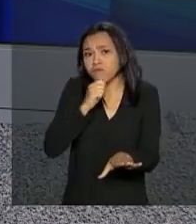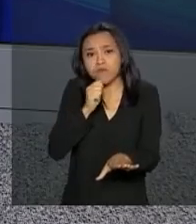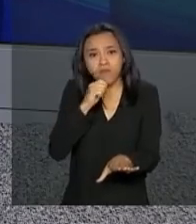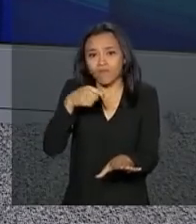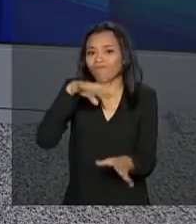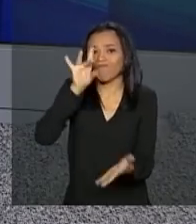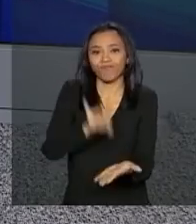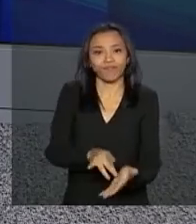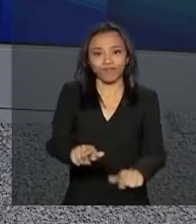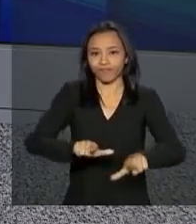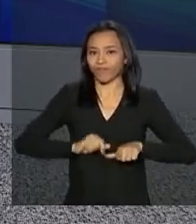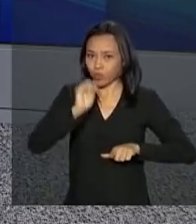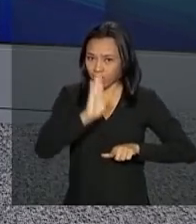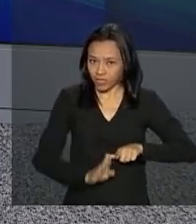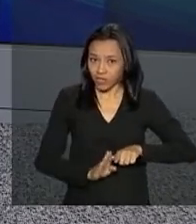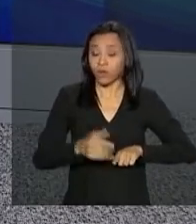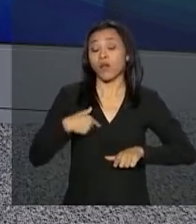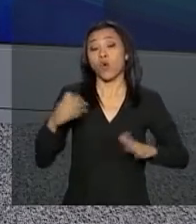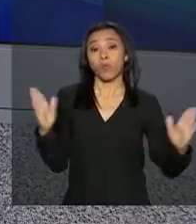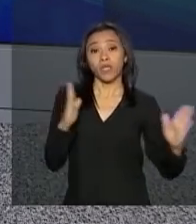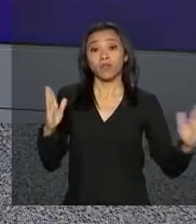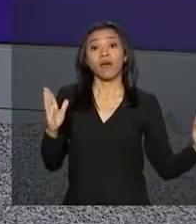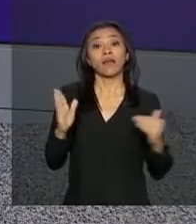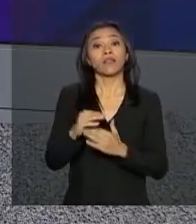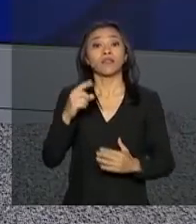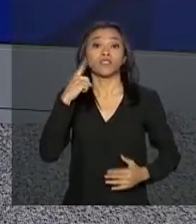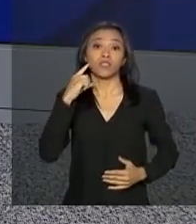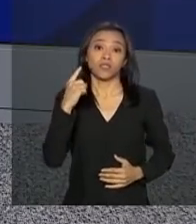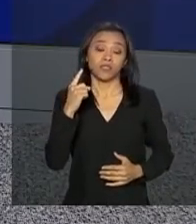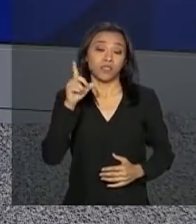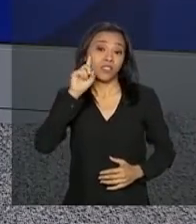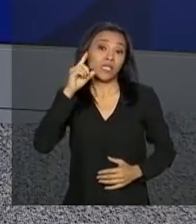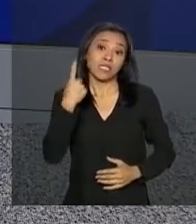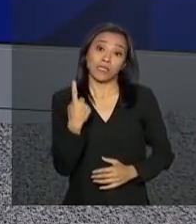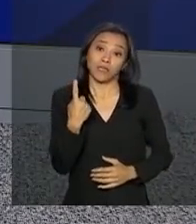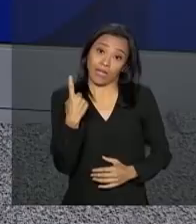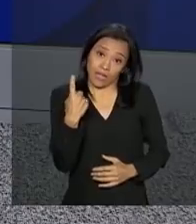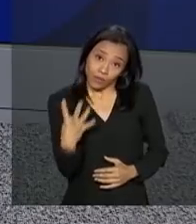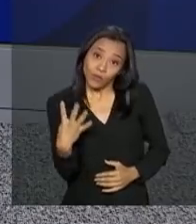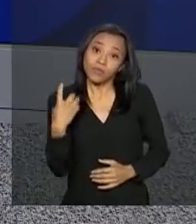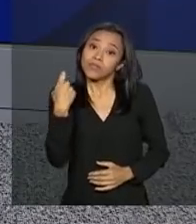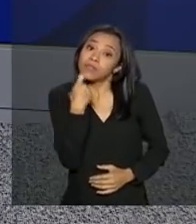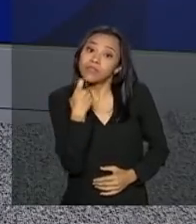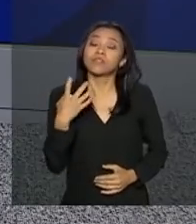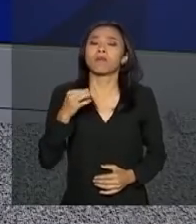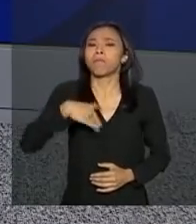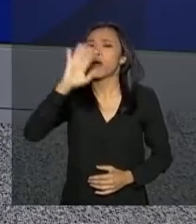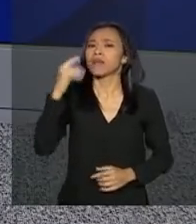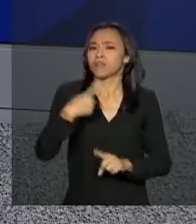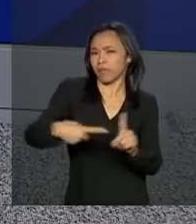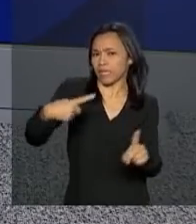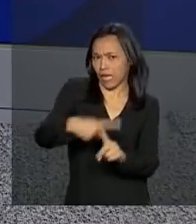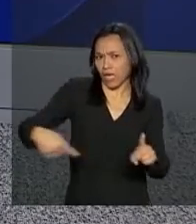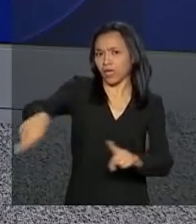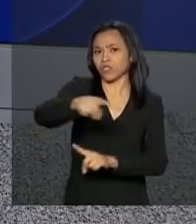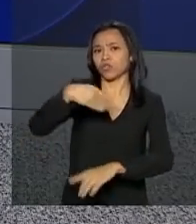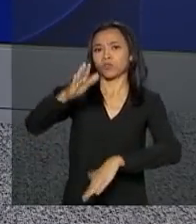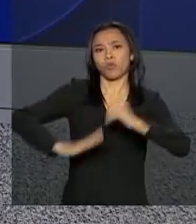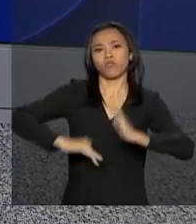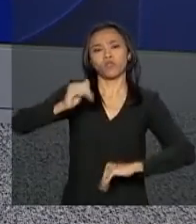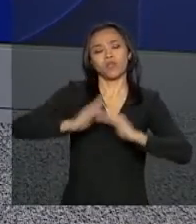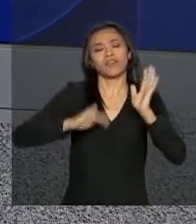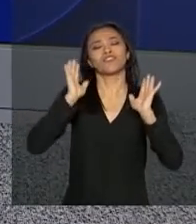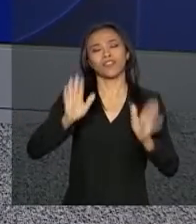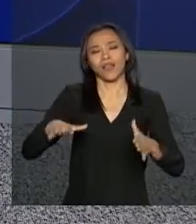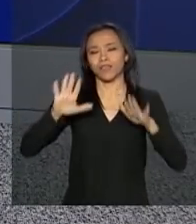no Brasil. O prazo vai até sexta-feira, dia 14 de dezembro. De acordo com o Ministério da Saúde, mais da metade dos profissionais já